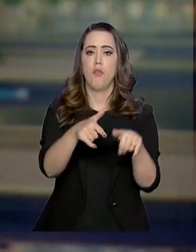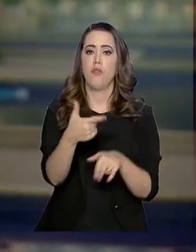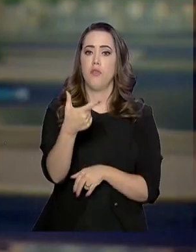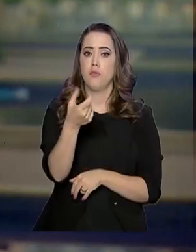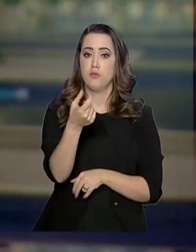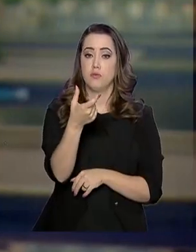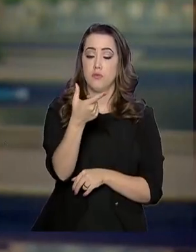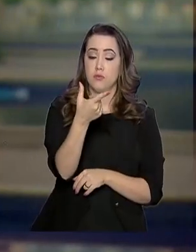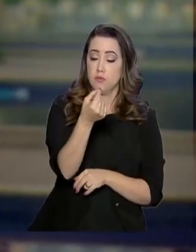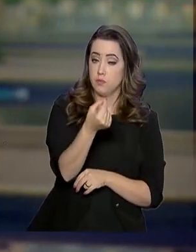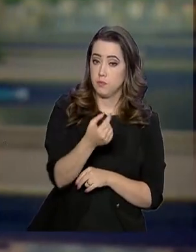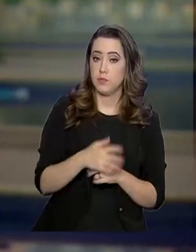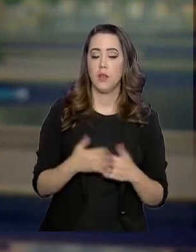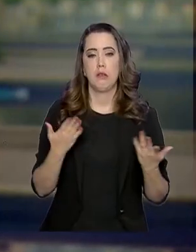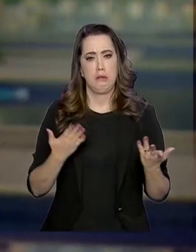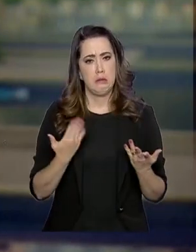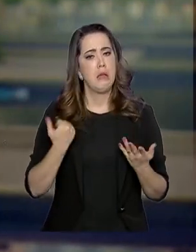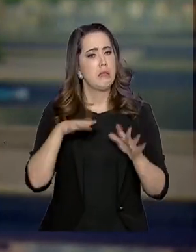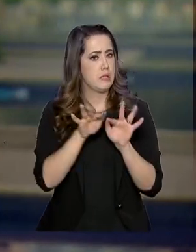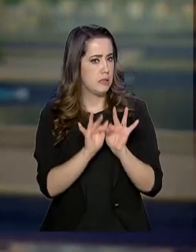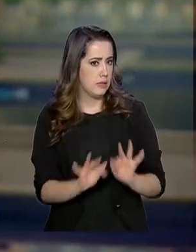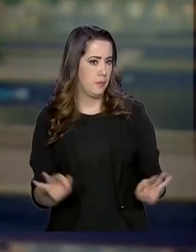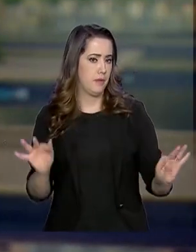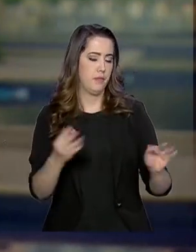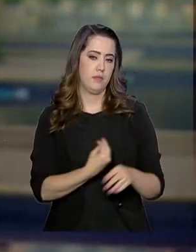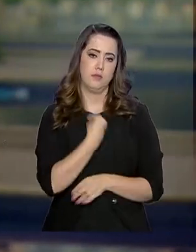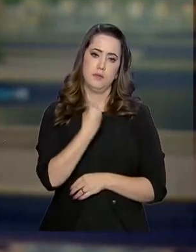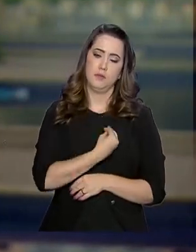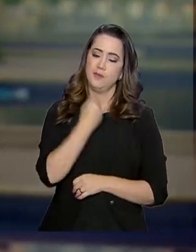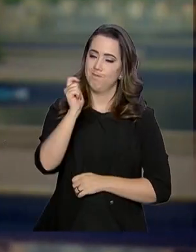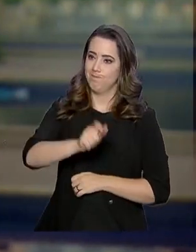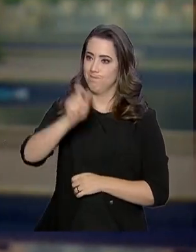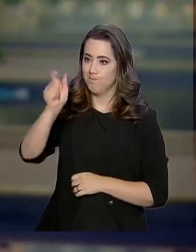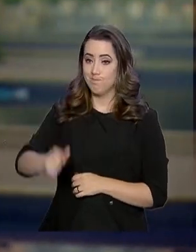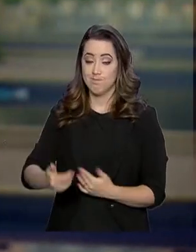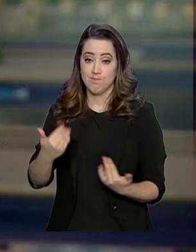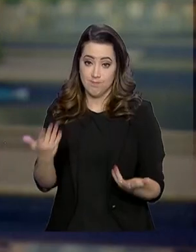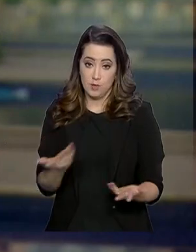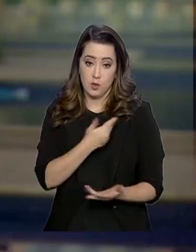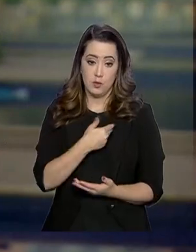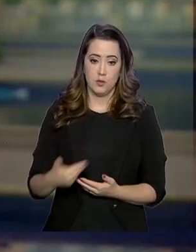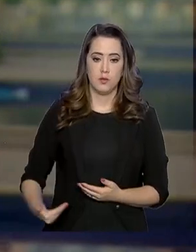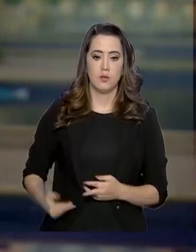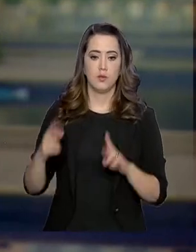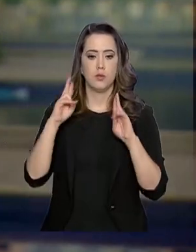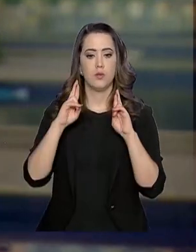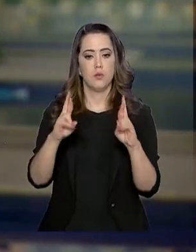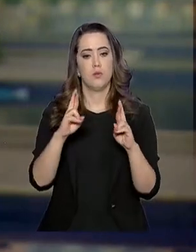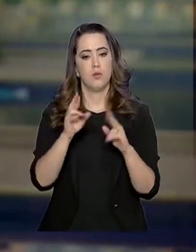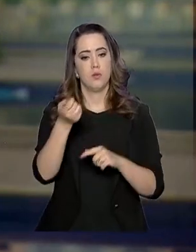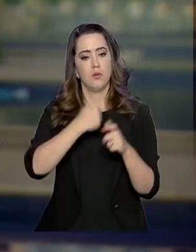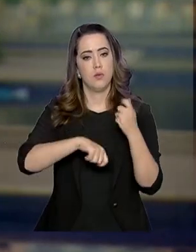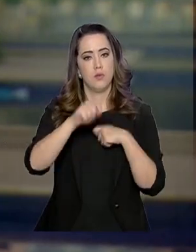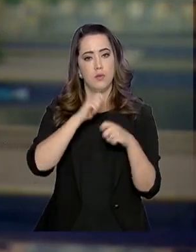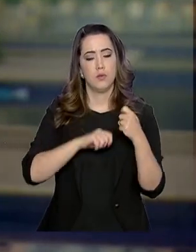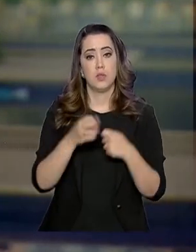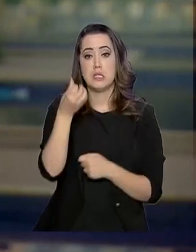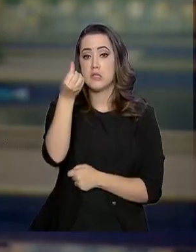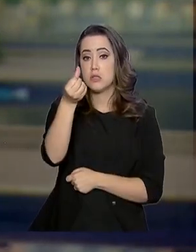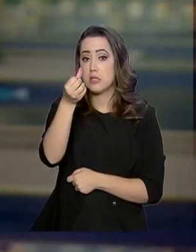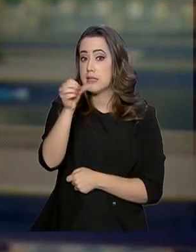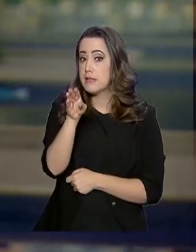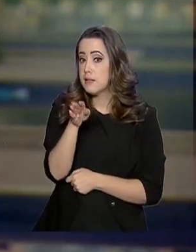2020. Além de simplificar a vida das pessoas, o governo espera uma economia de 6